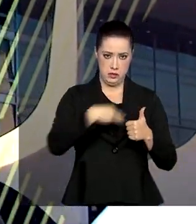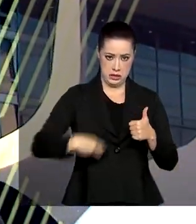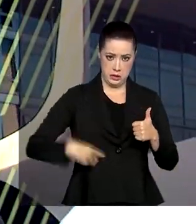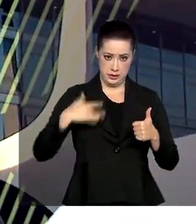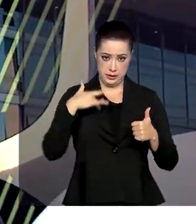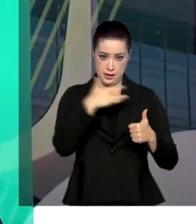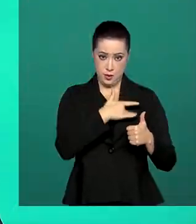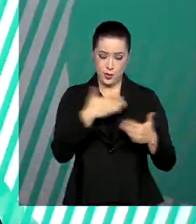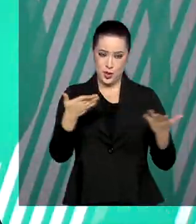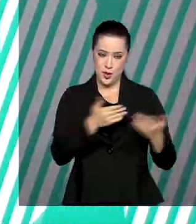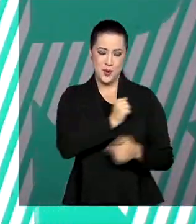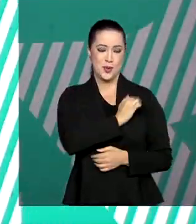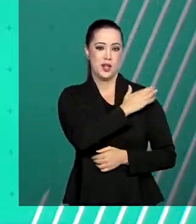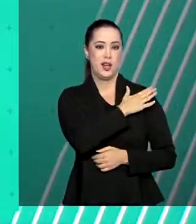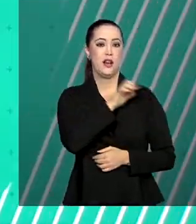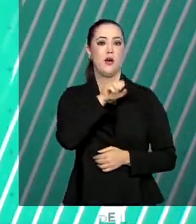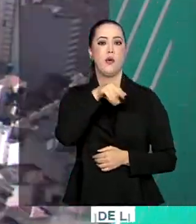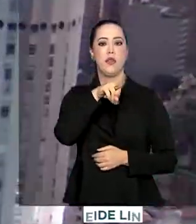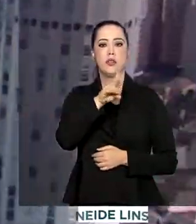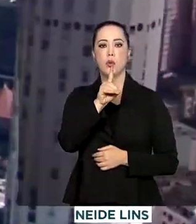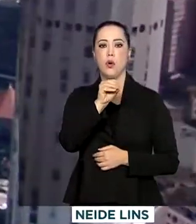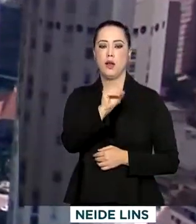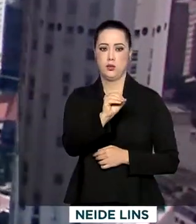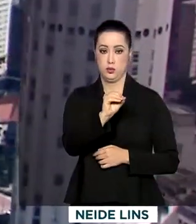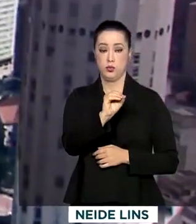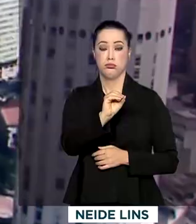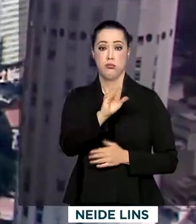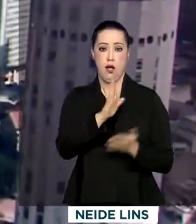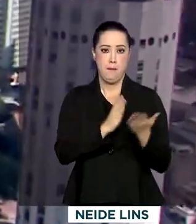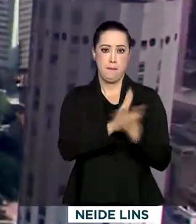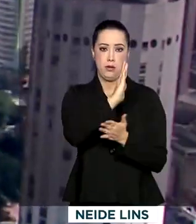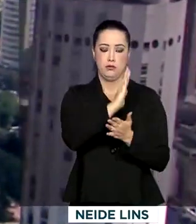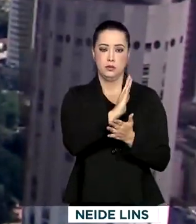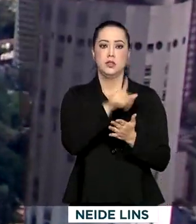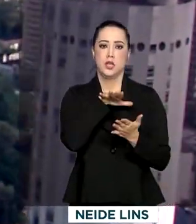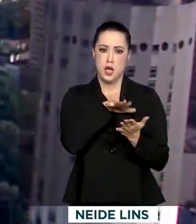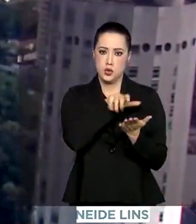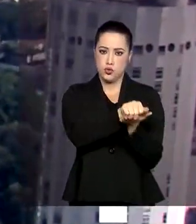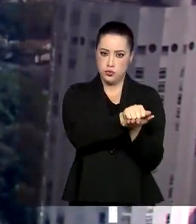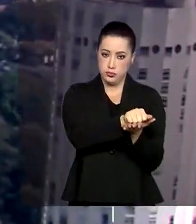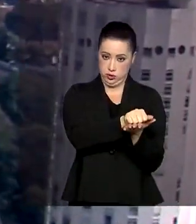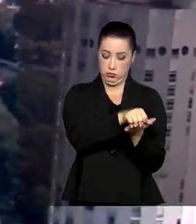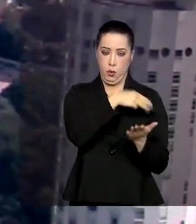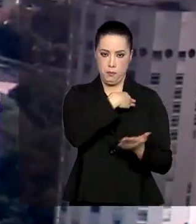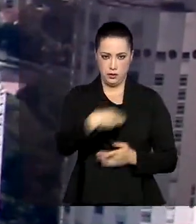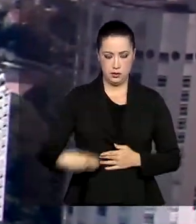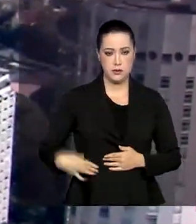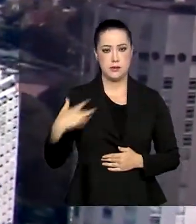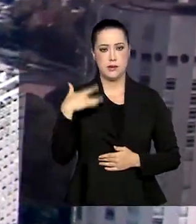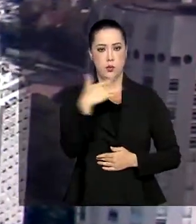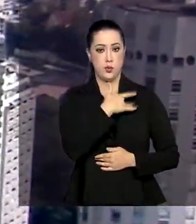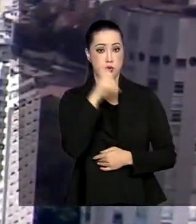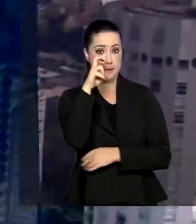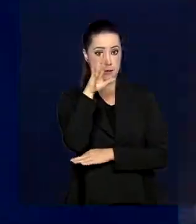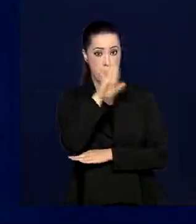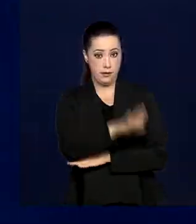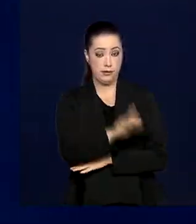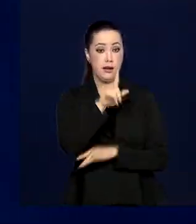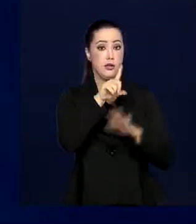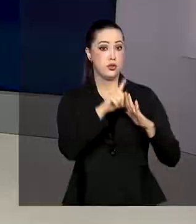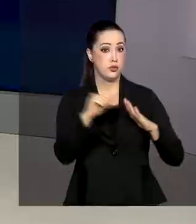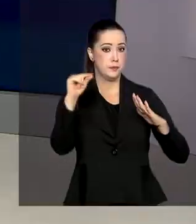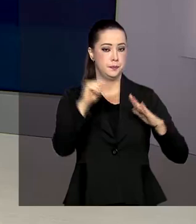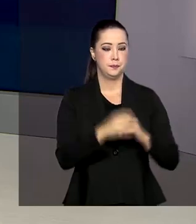Eduardo Pazuello será efetivado no cargo. A cerimônia de posse está marcada para daqui a pouco, às cinco da tarde, no Palácio do